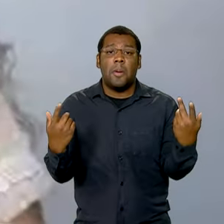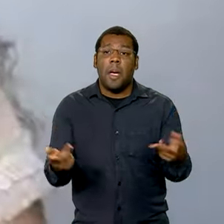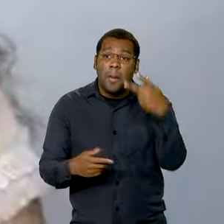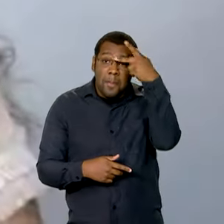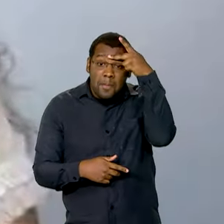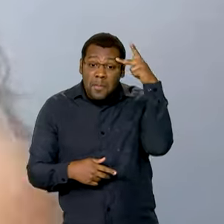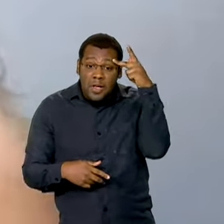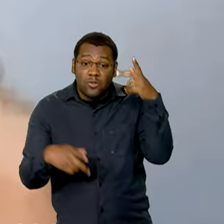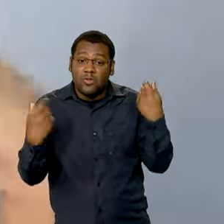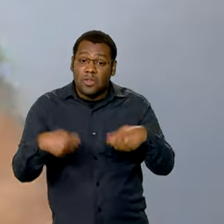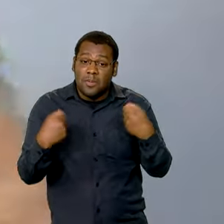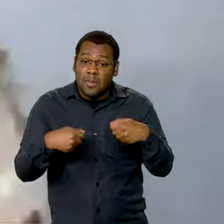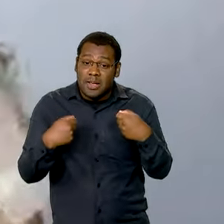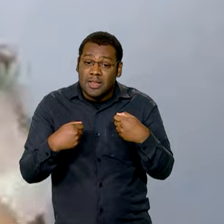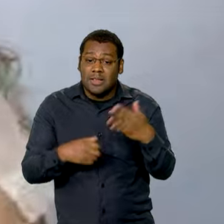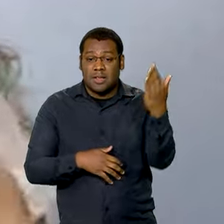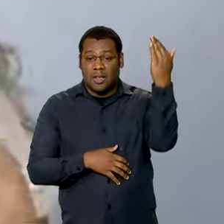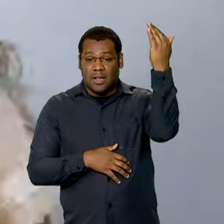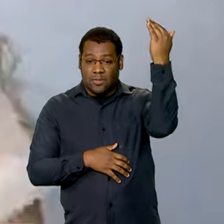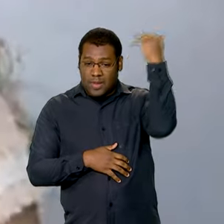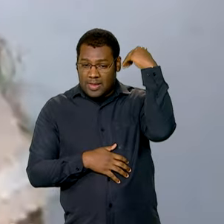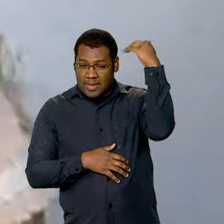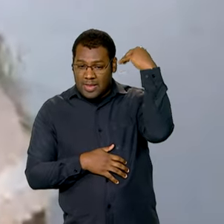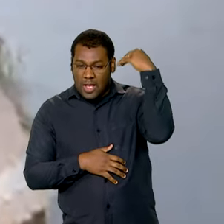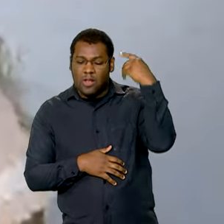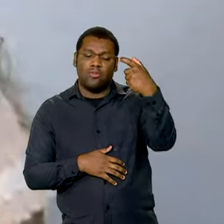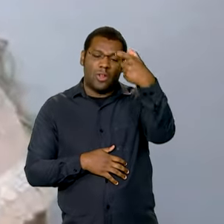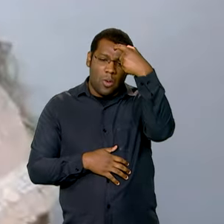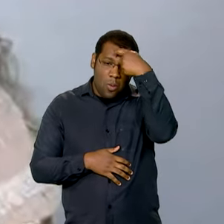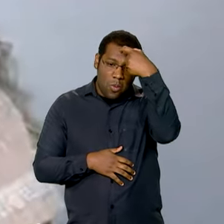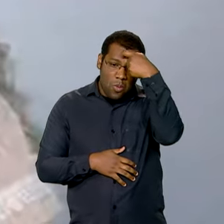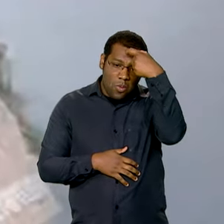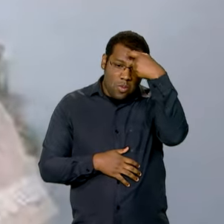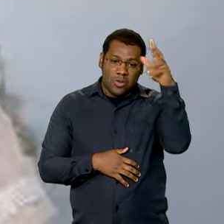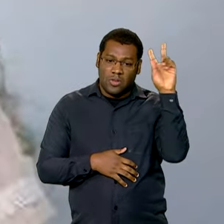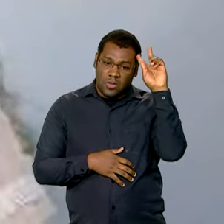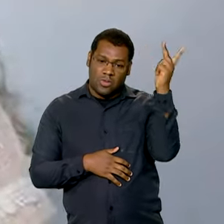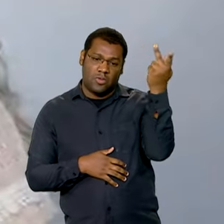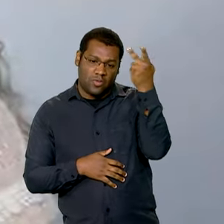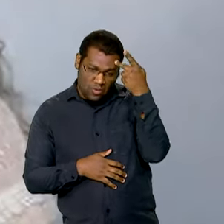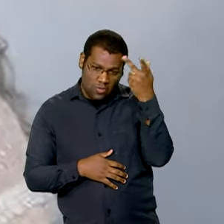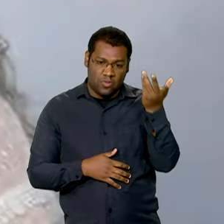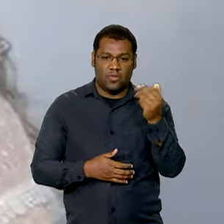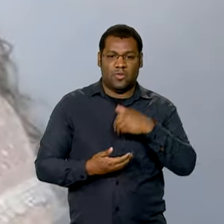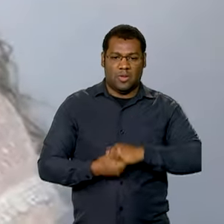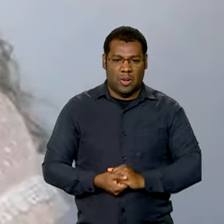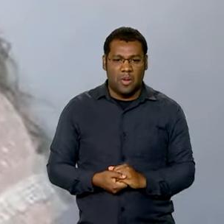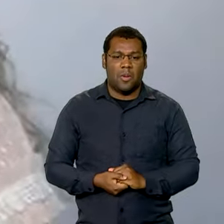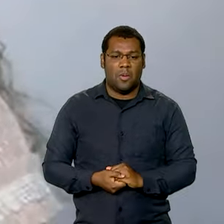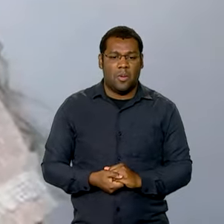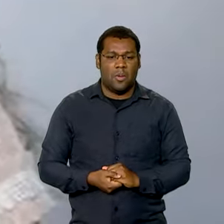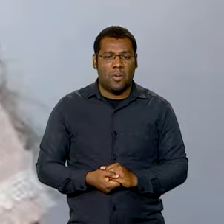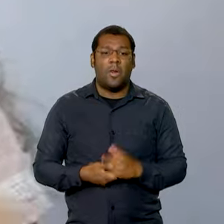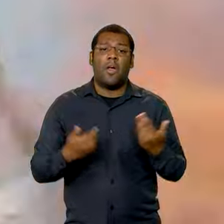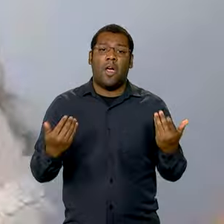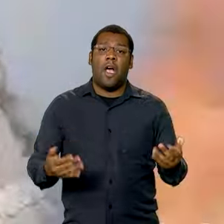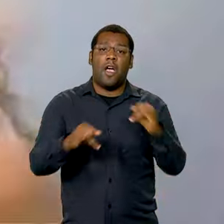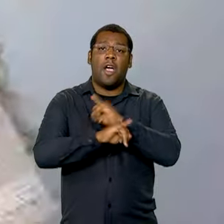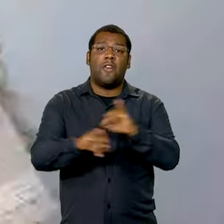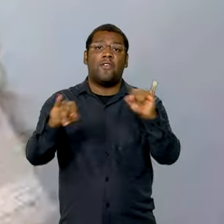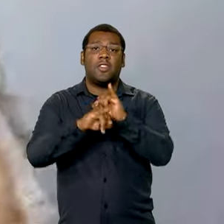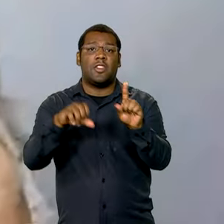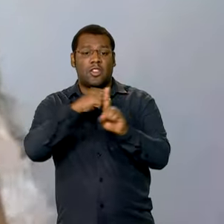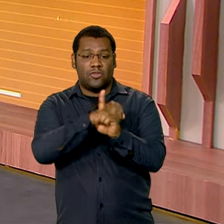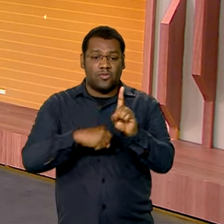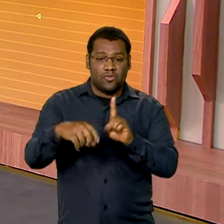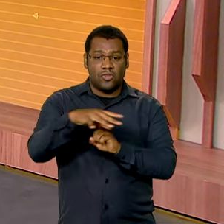começar comigo, tem que começar com você. E aí a gente começa a disseminar isso da melhor forma possível para a sociedade, para as